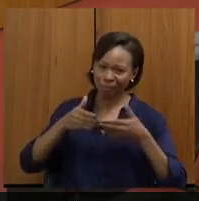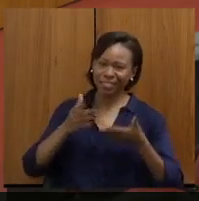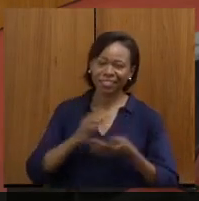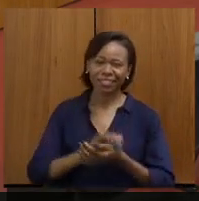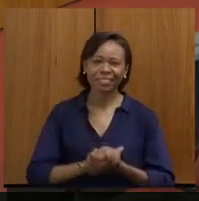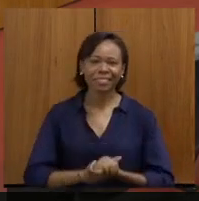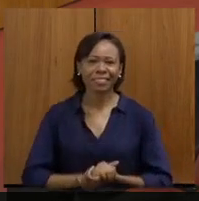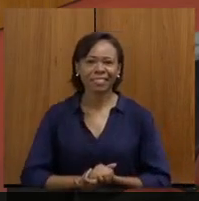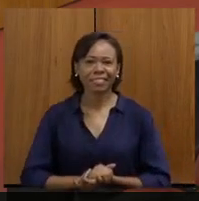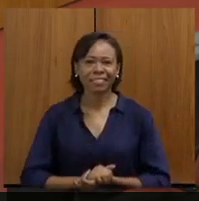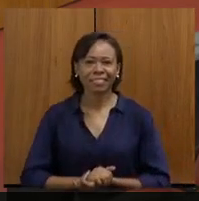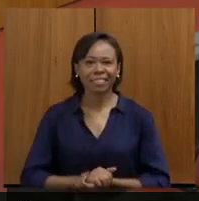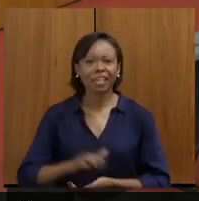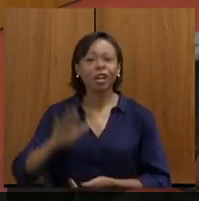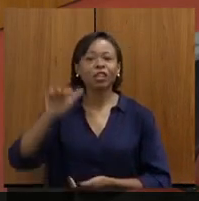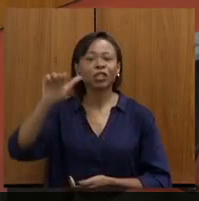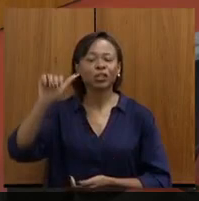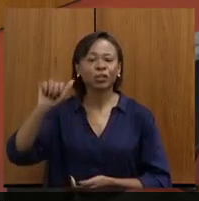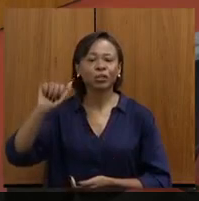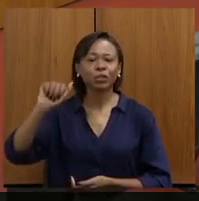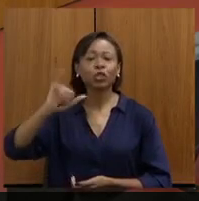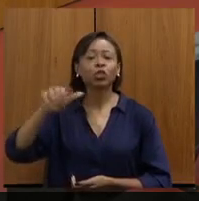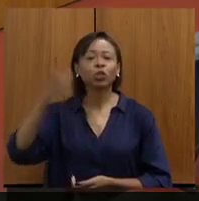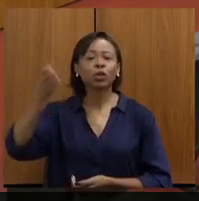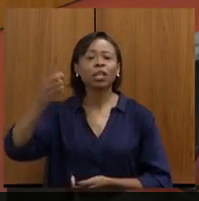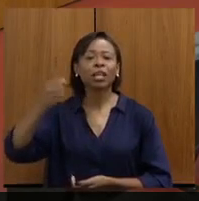Presidente, presidente João Leite, presidente,